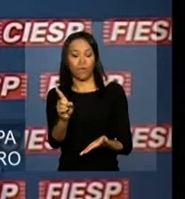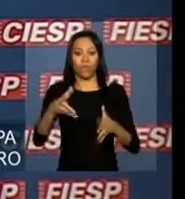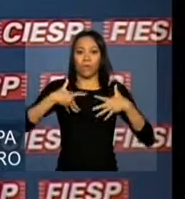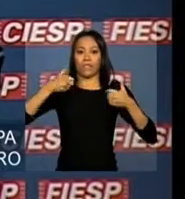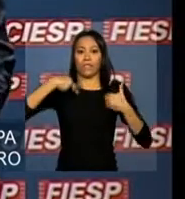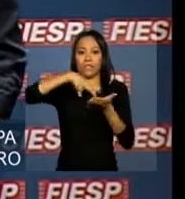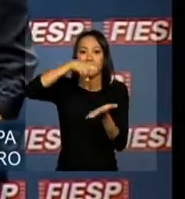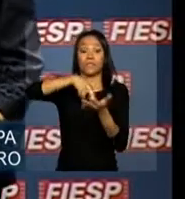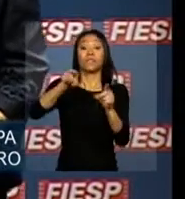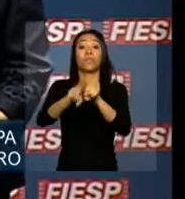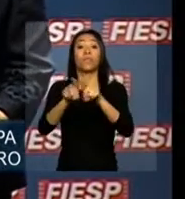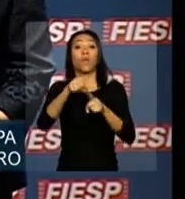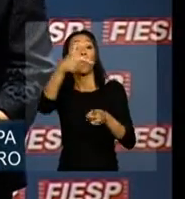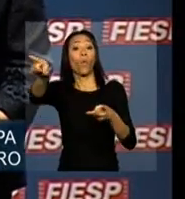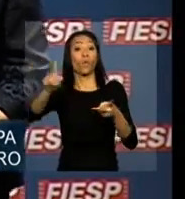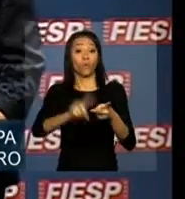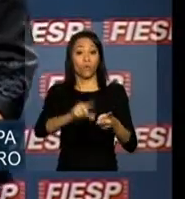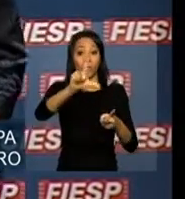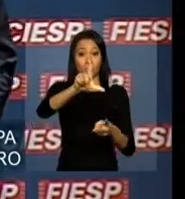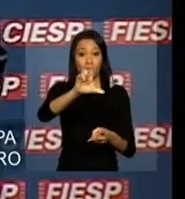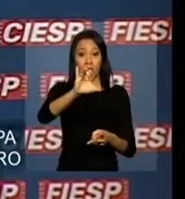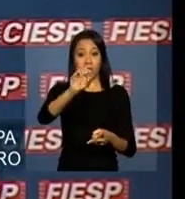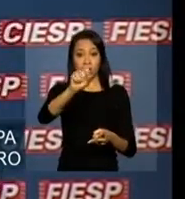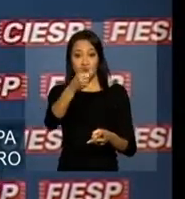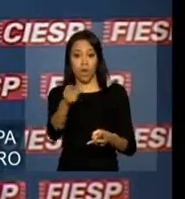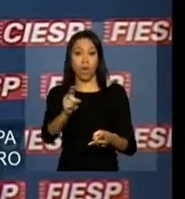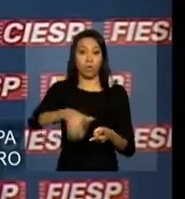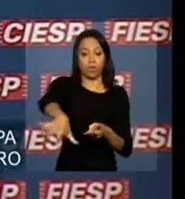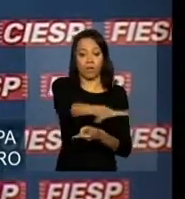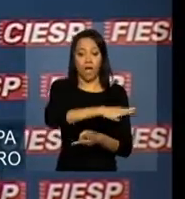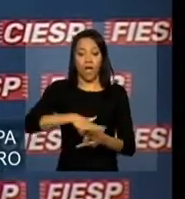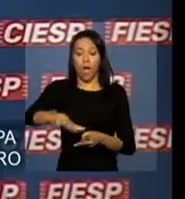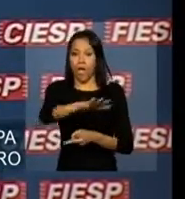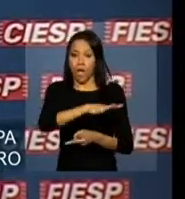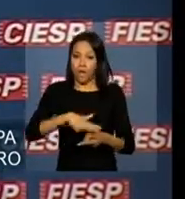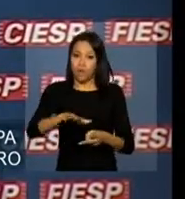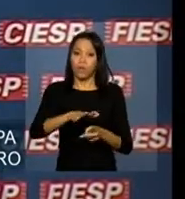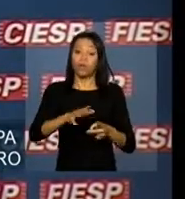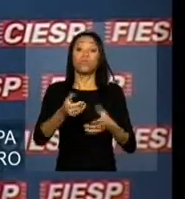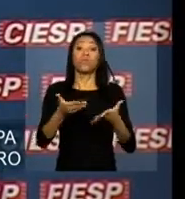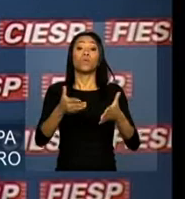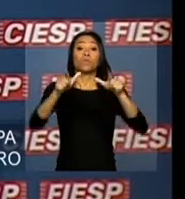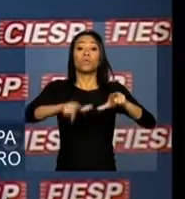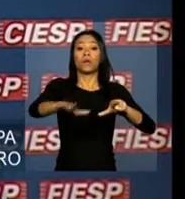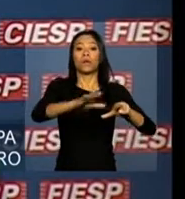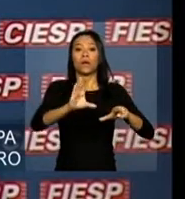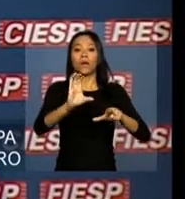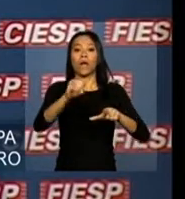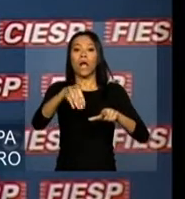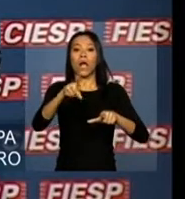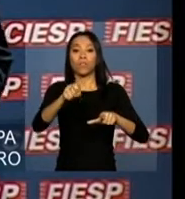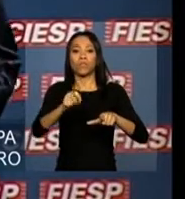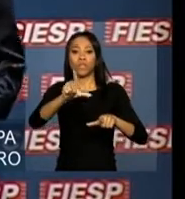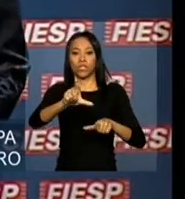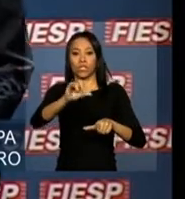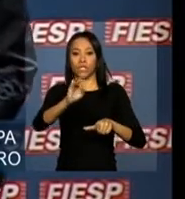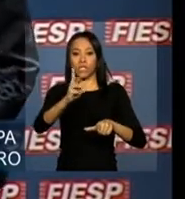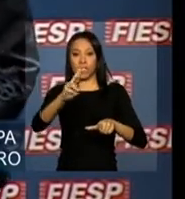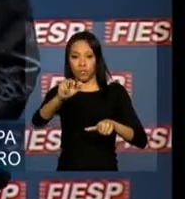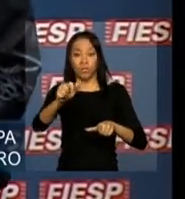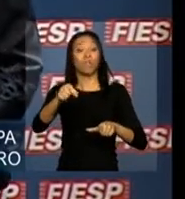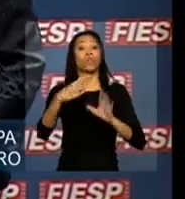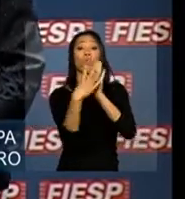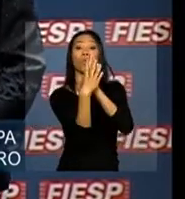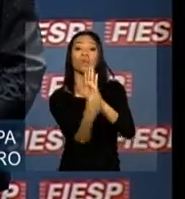O leilão do campo de Libra, por exemplo, o primeiro sob modelo de partilha no pré-sal, foi, sob